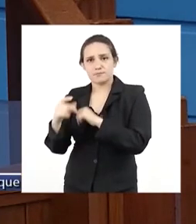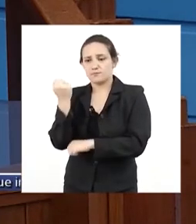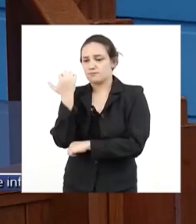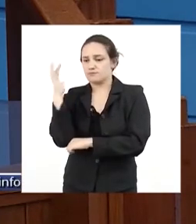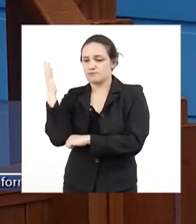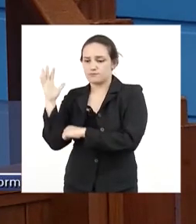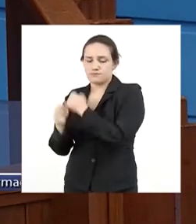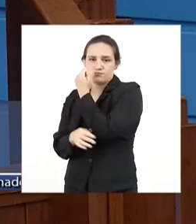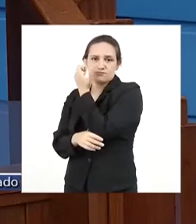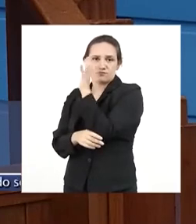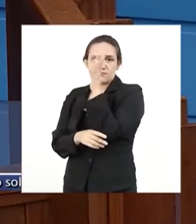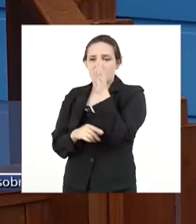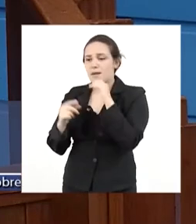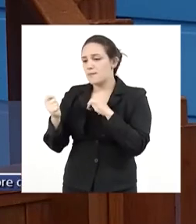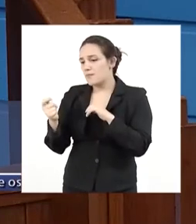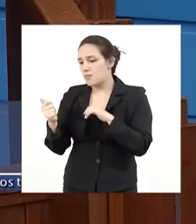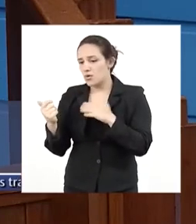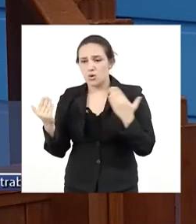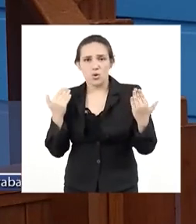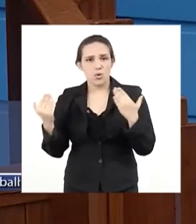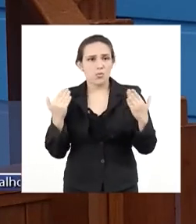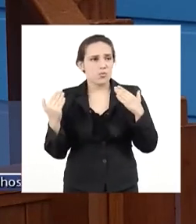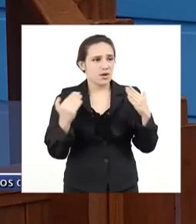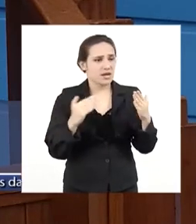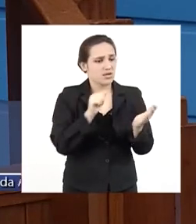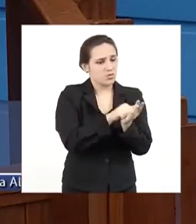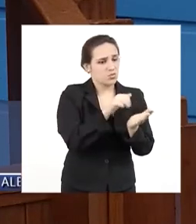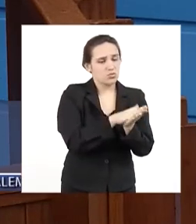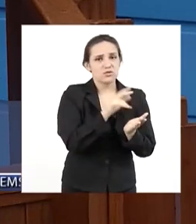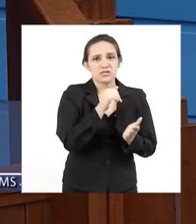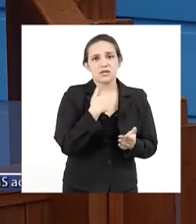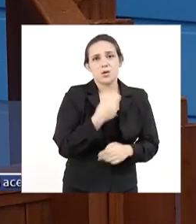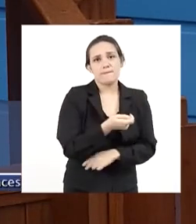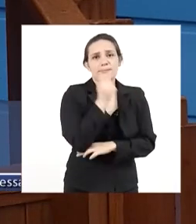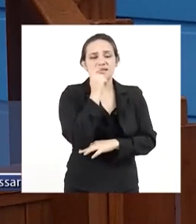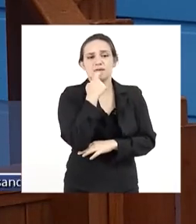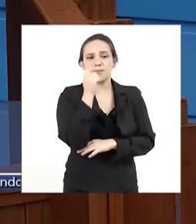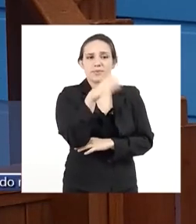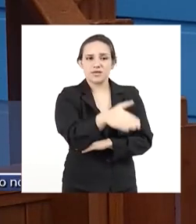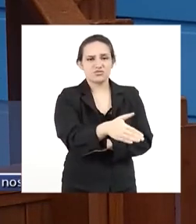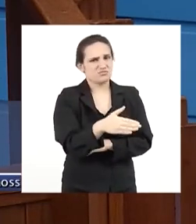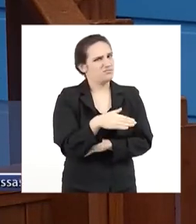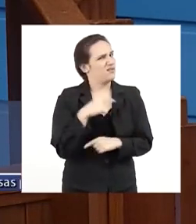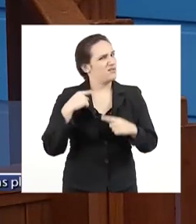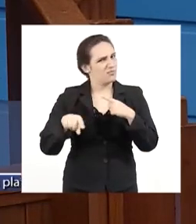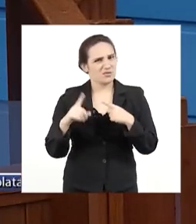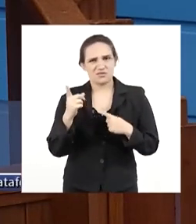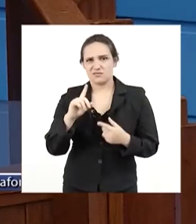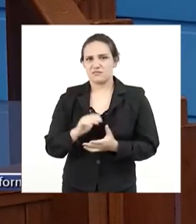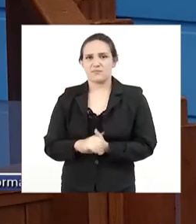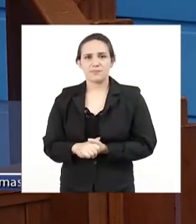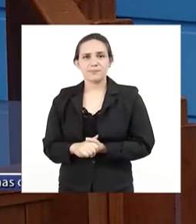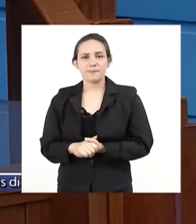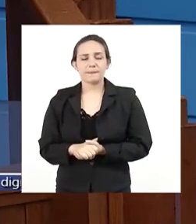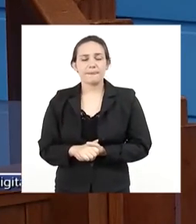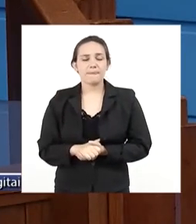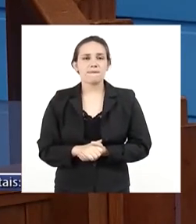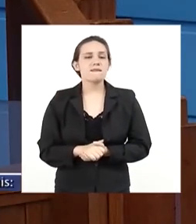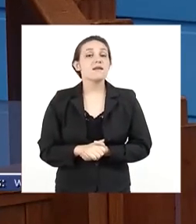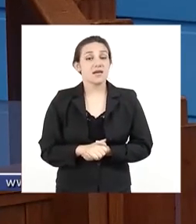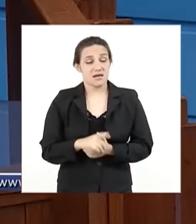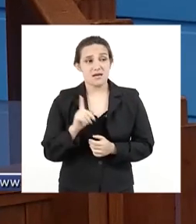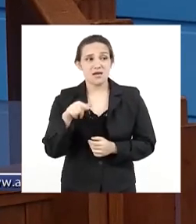de medida. Então, não cola o discurso da proteção. Não cola. Eu vejo que vai muito